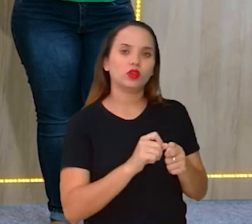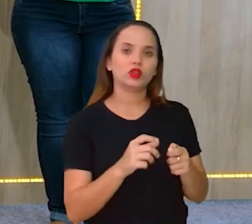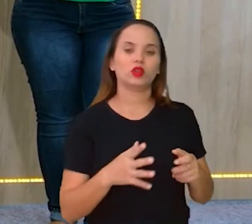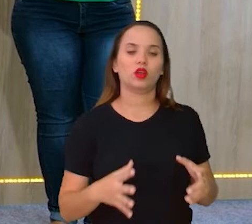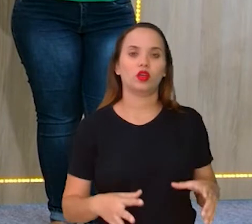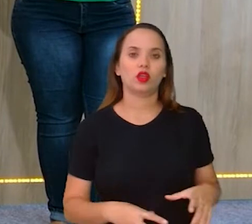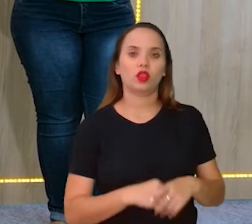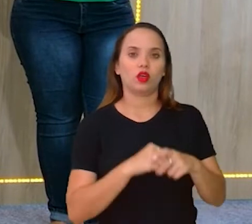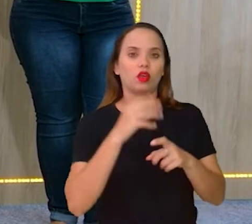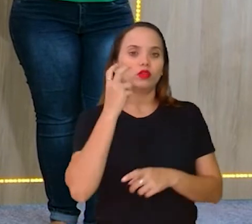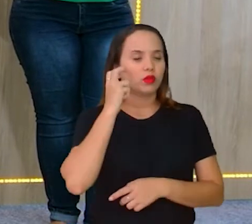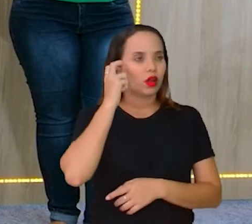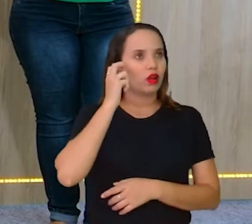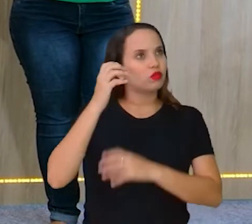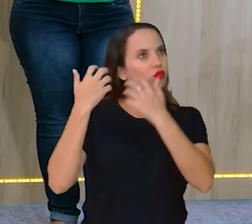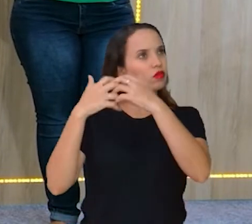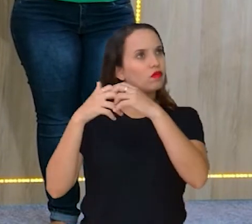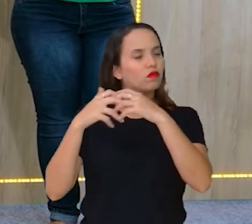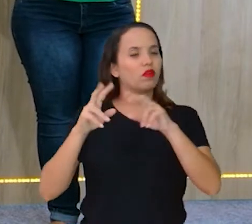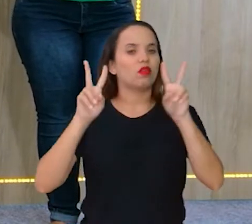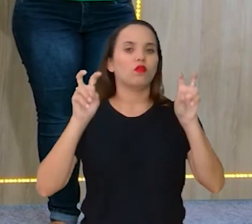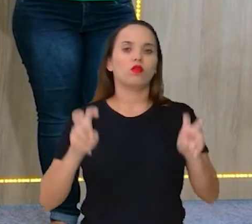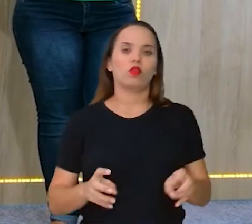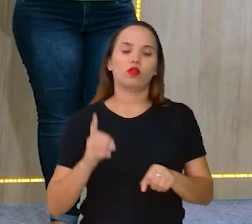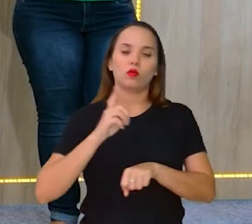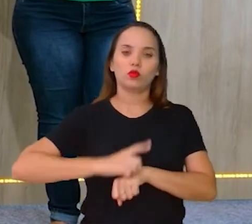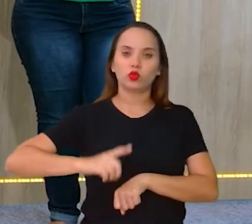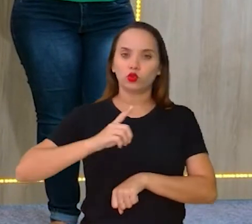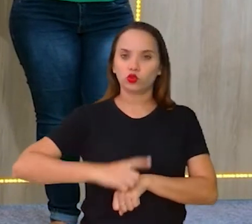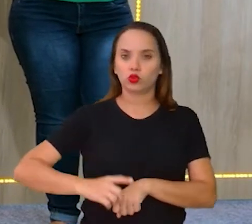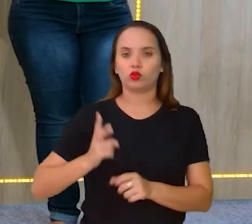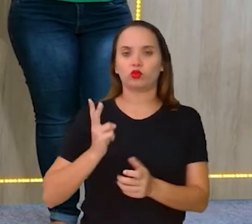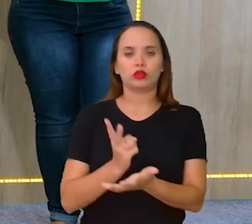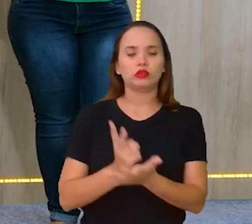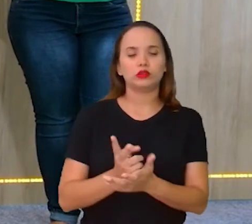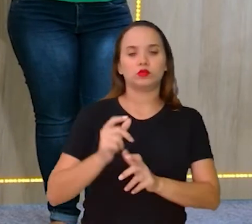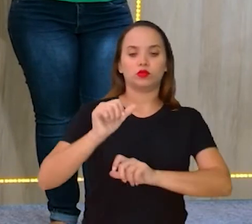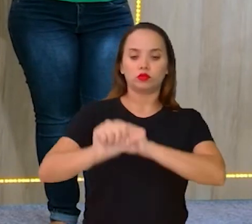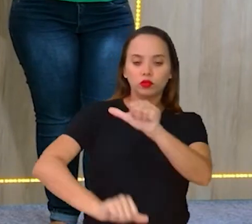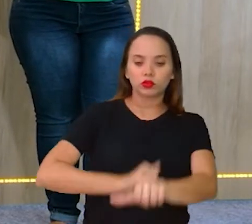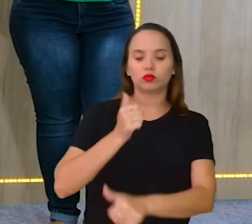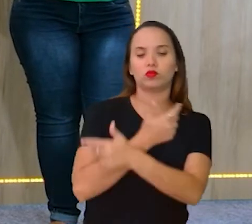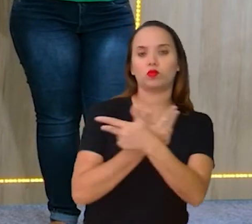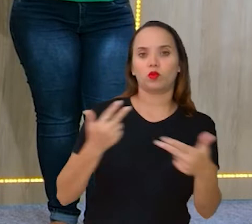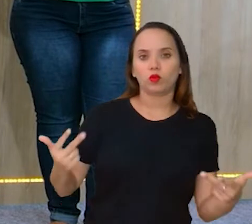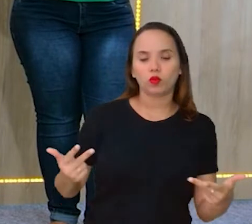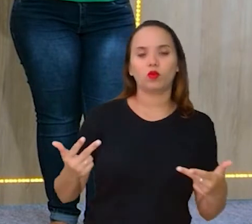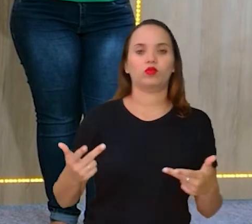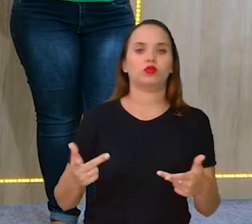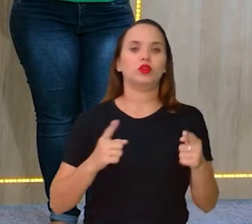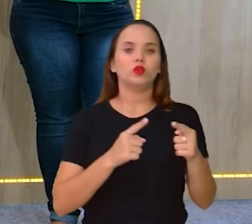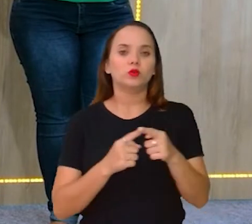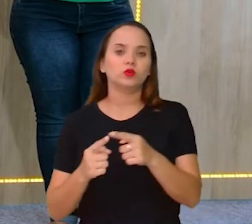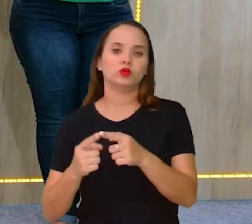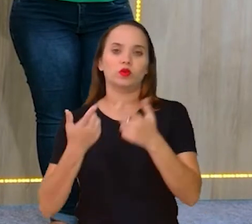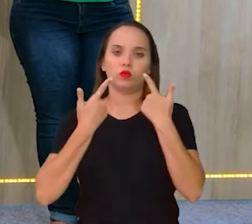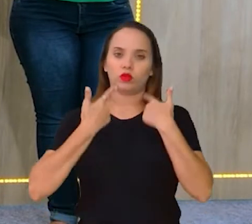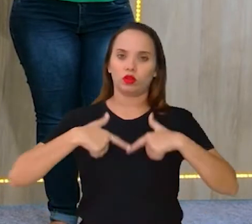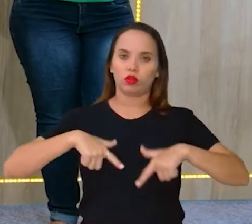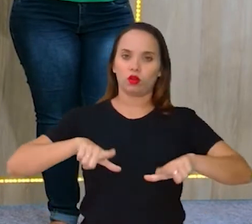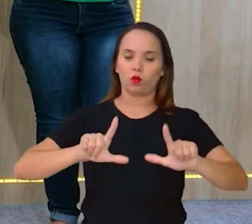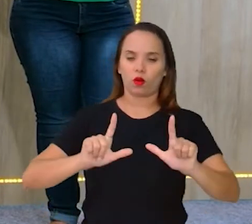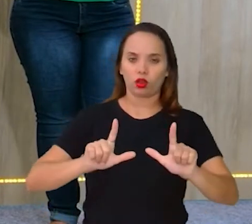refletir sobre o termo digital. Então, o digital é sempre quando a gente transforma algo em um tipo de linguagem